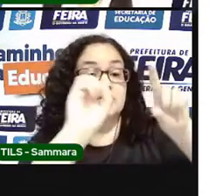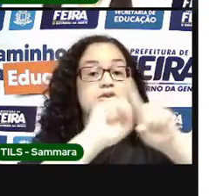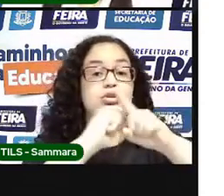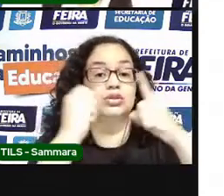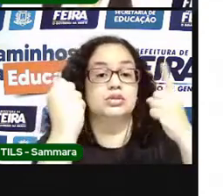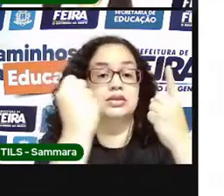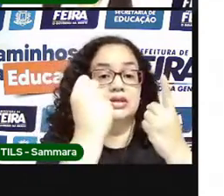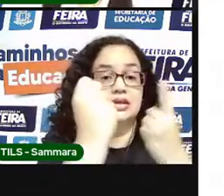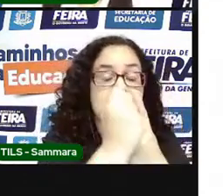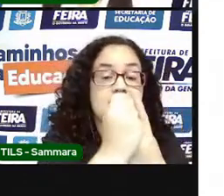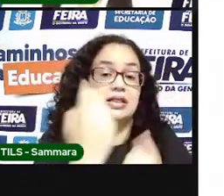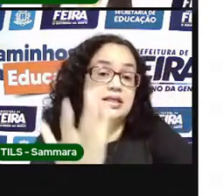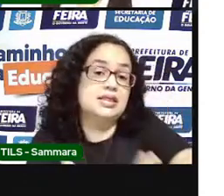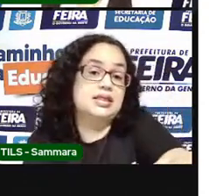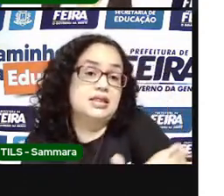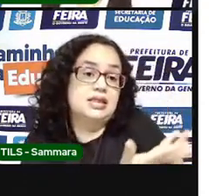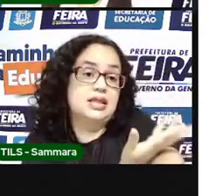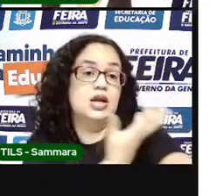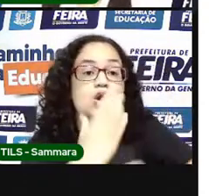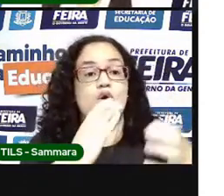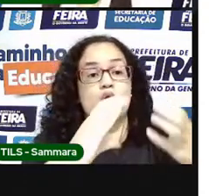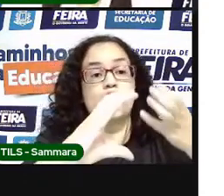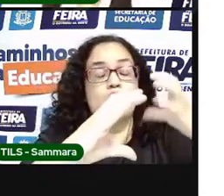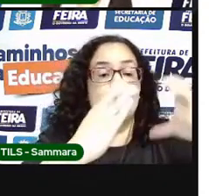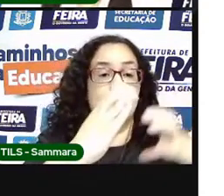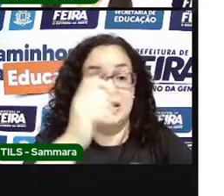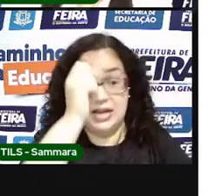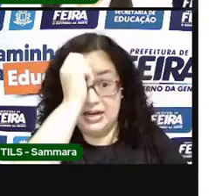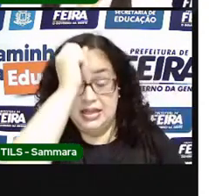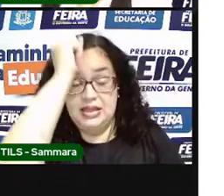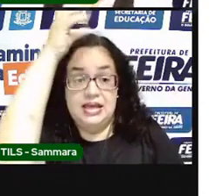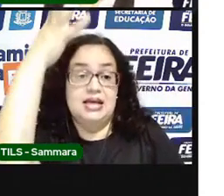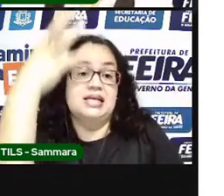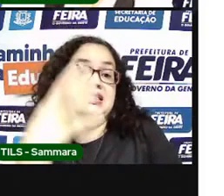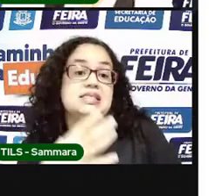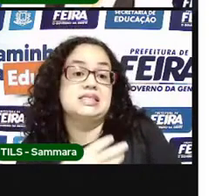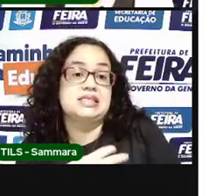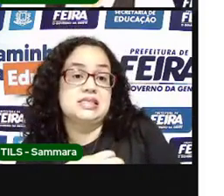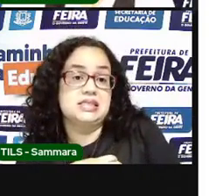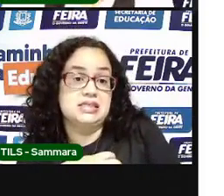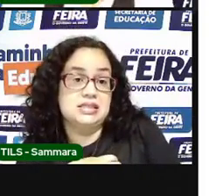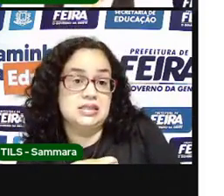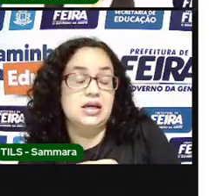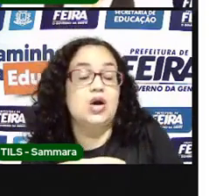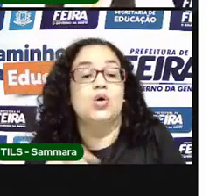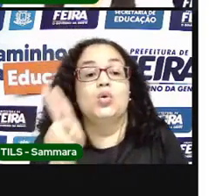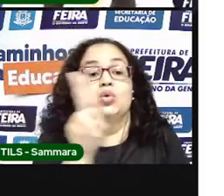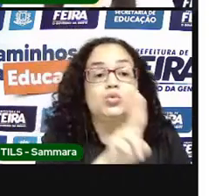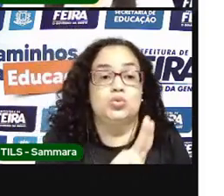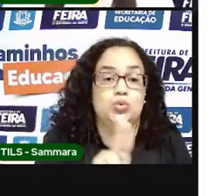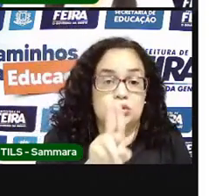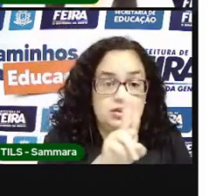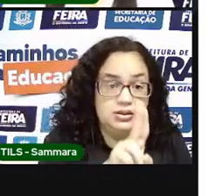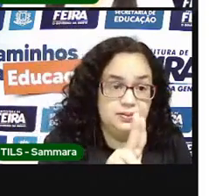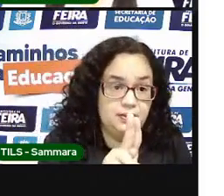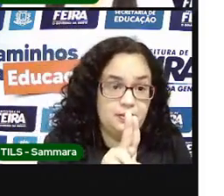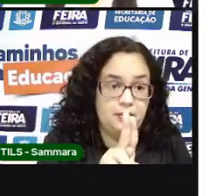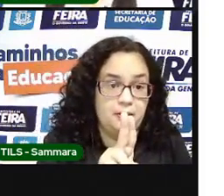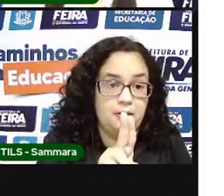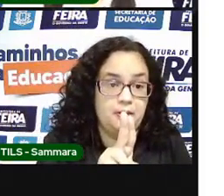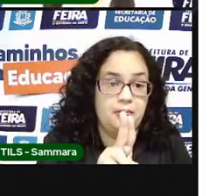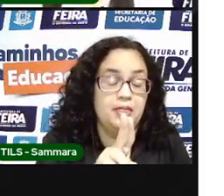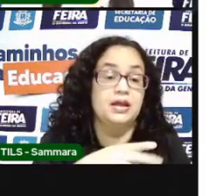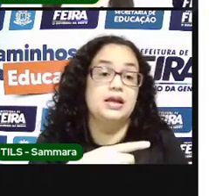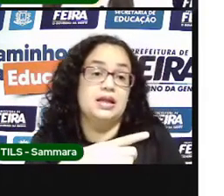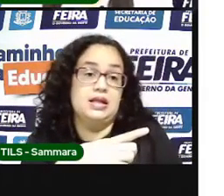expressar e comunicar ideias e sentimentos. Então todos os símbolos que nós utilizamos, que vai